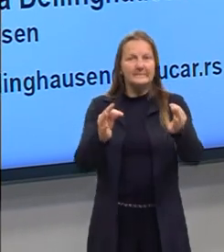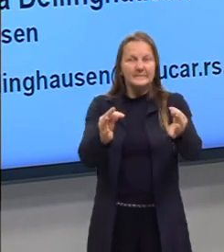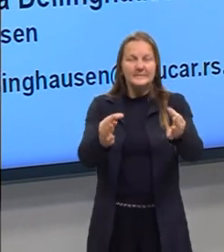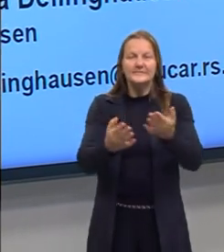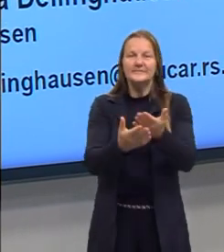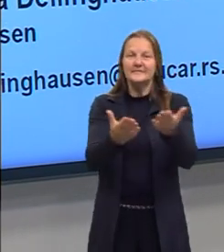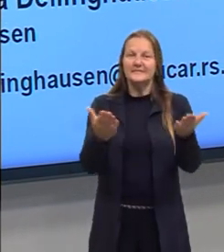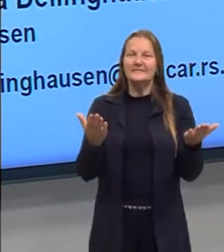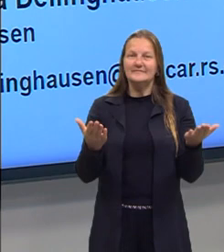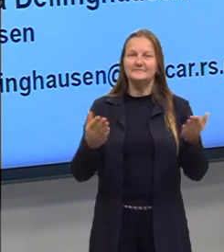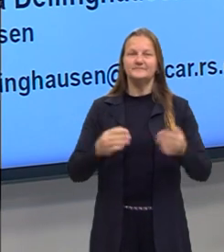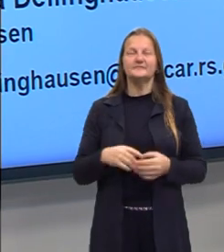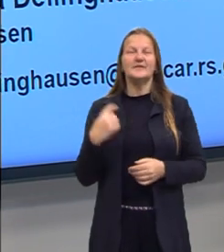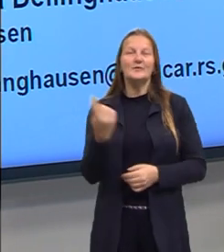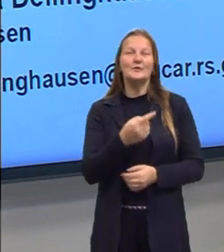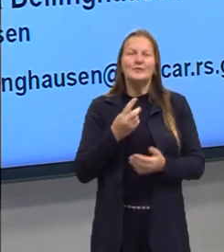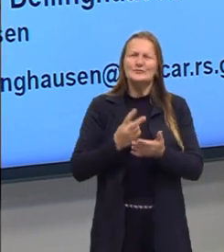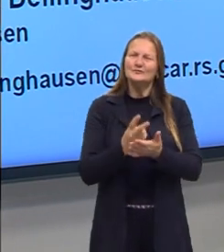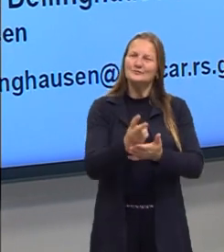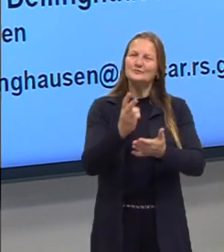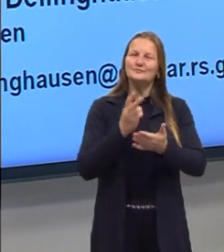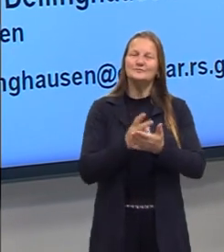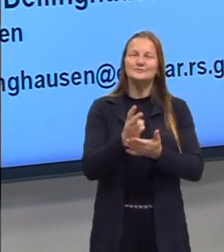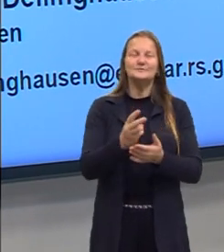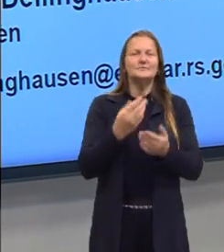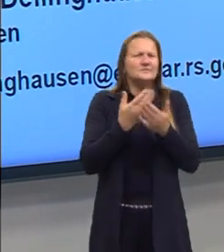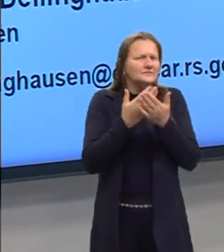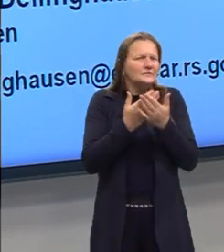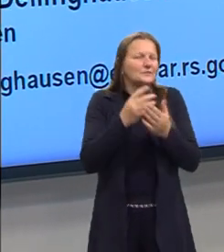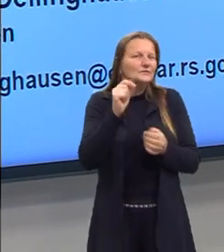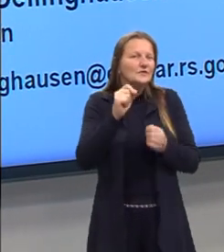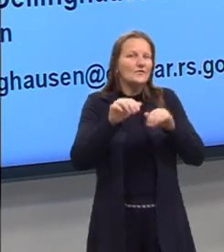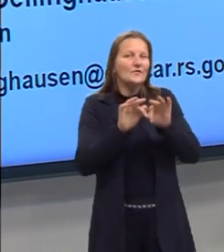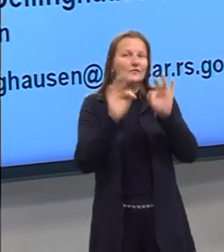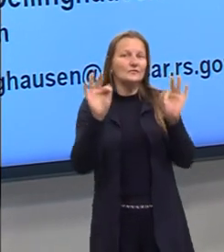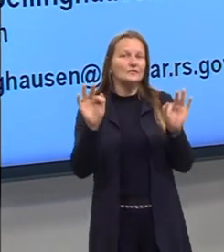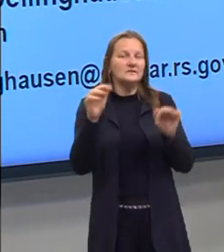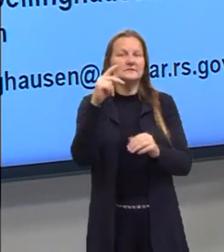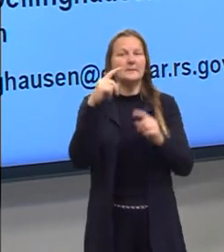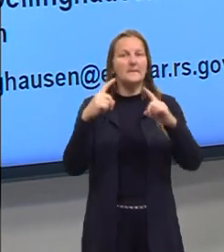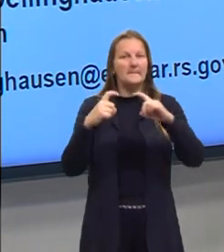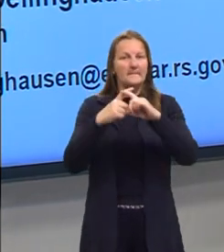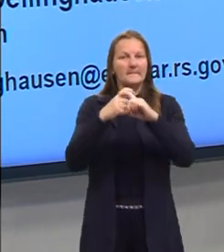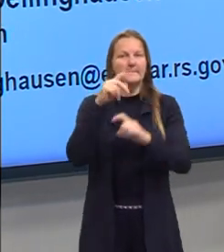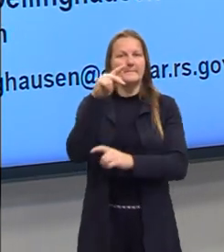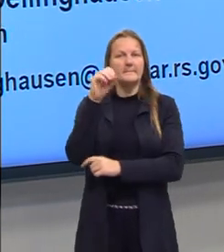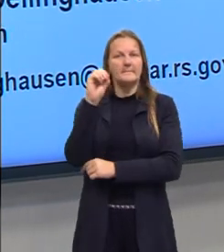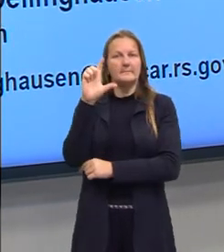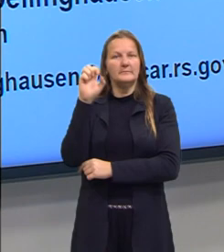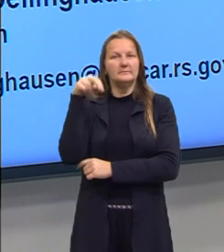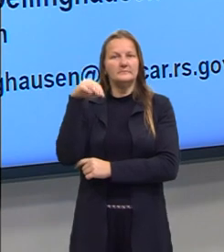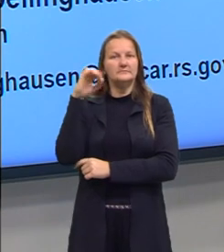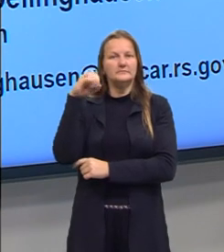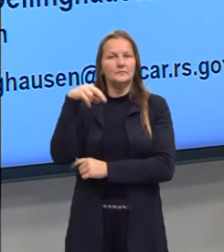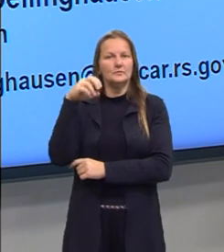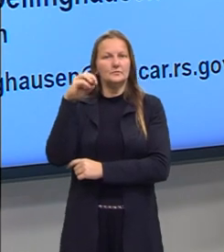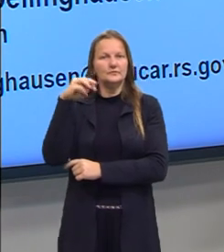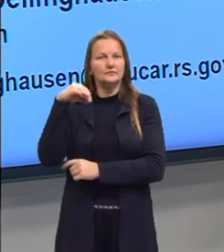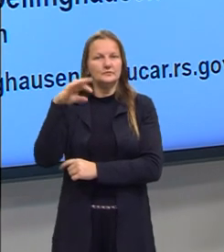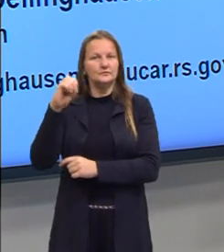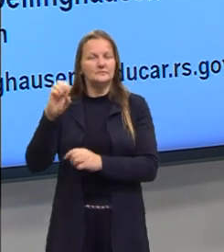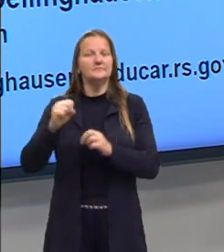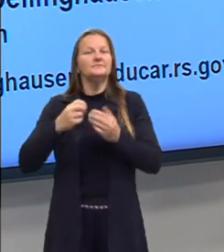tecnologias. Nós vamos dar continuidade no estudo das funções polinomiais, assim como nós vimos nas últimas aulas,